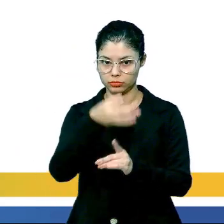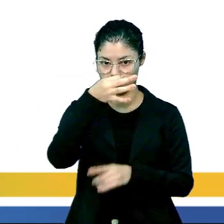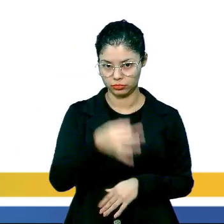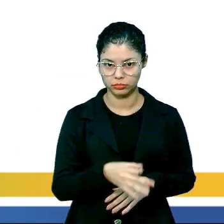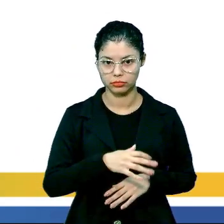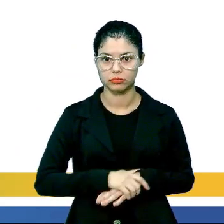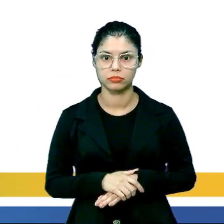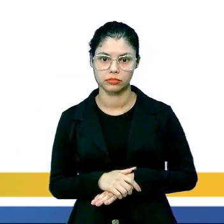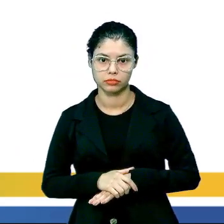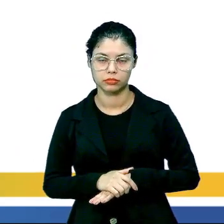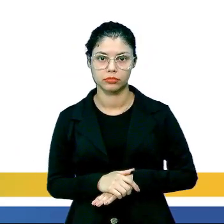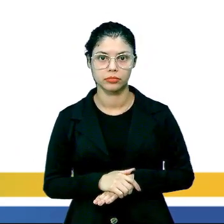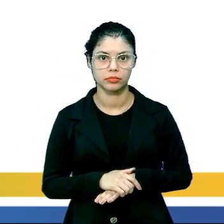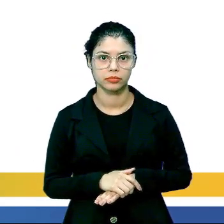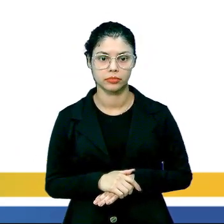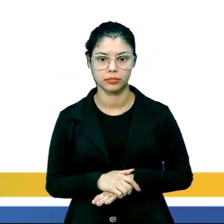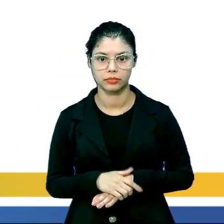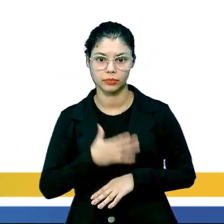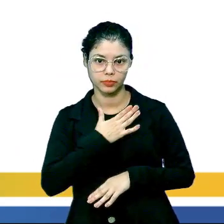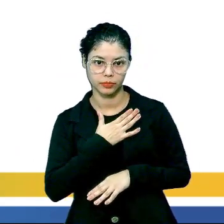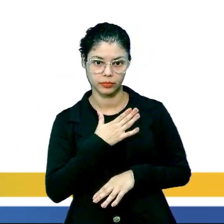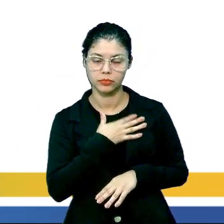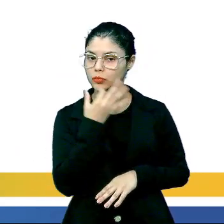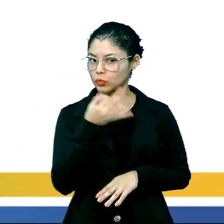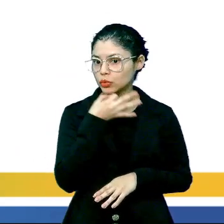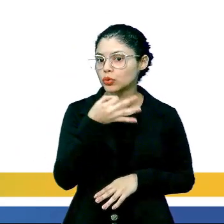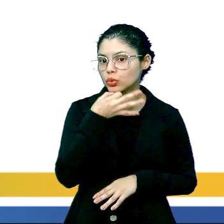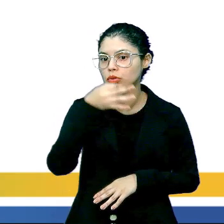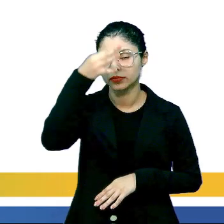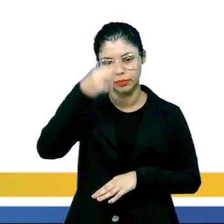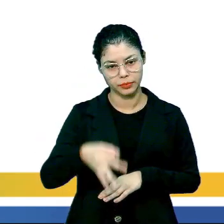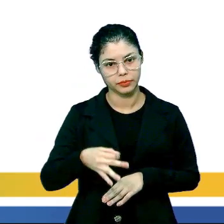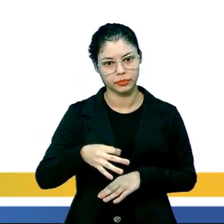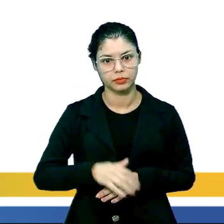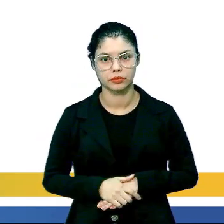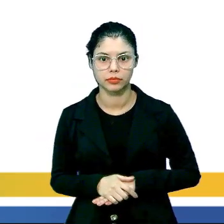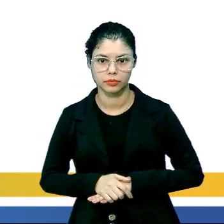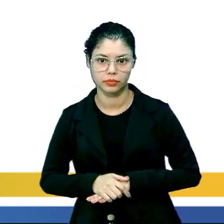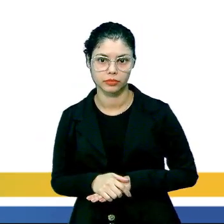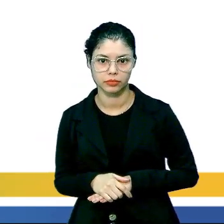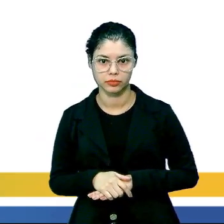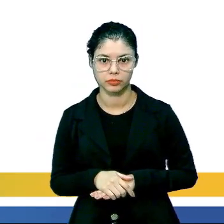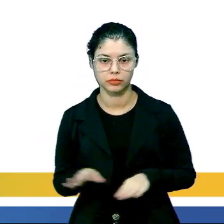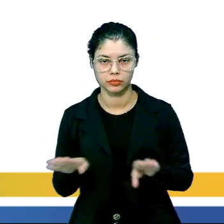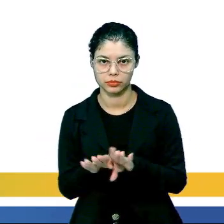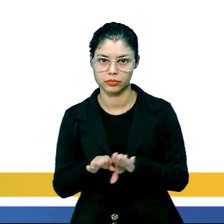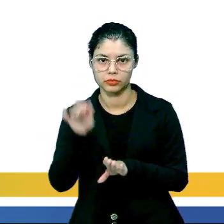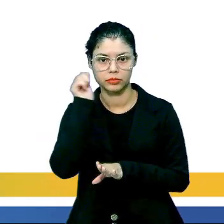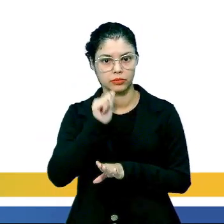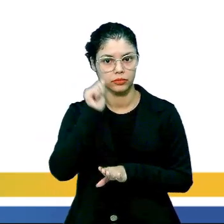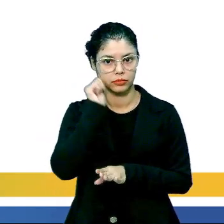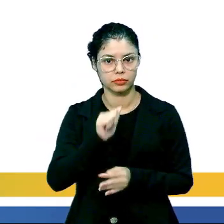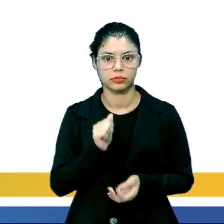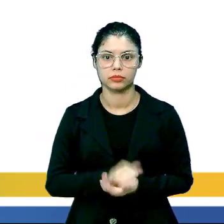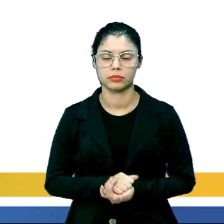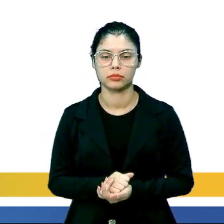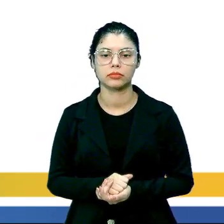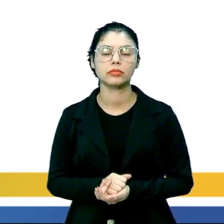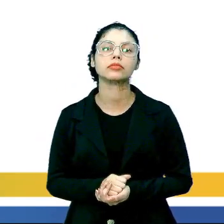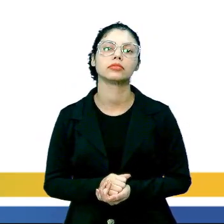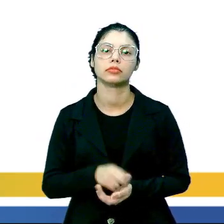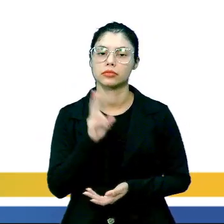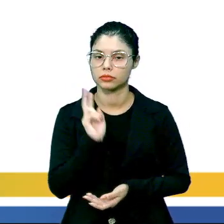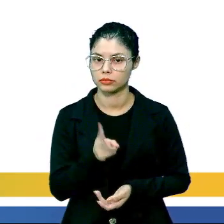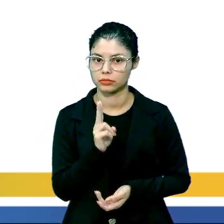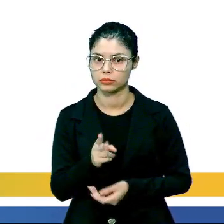correta, que ela se convença que o meu argumento é o argumento correto e que realmente as mulheres elas ganham menos mesmo